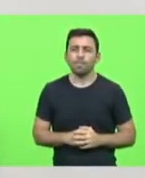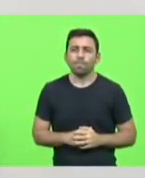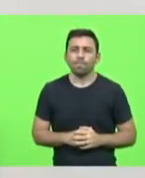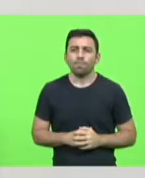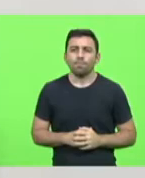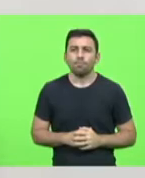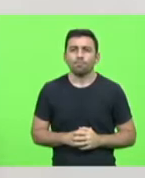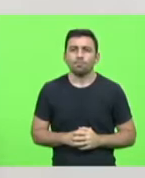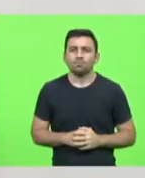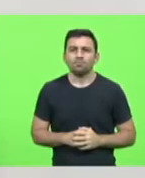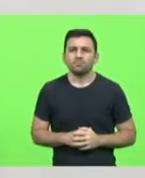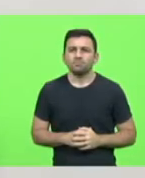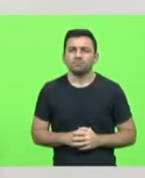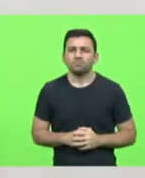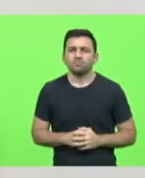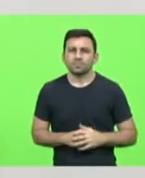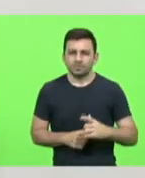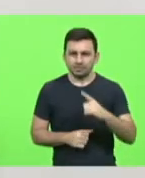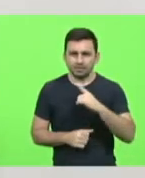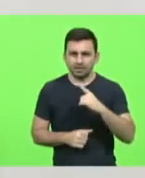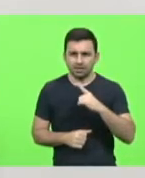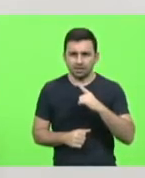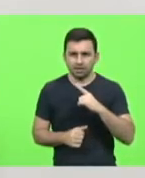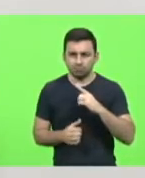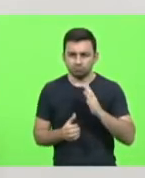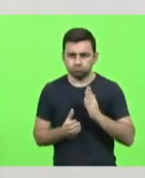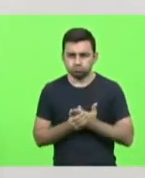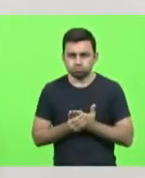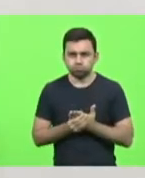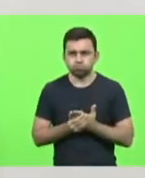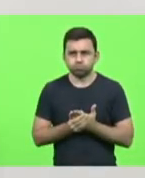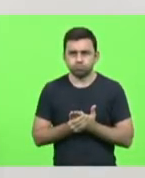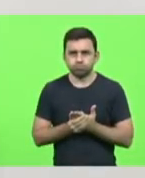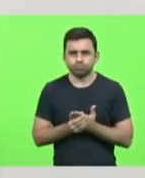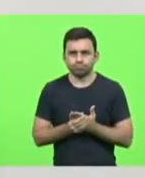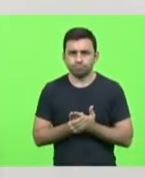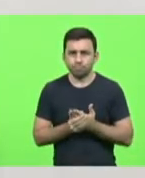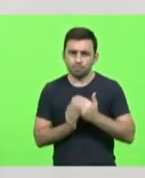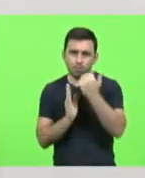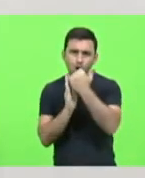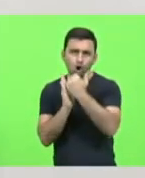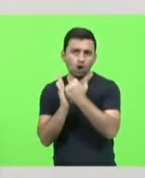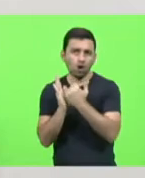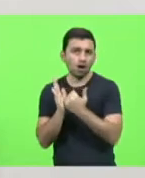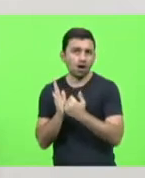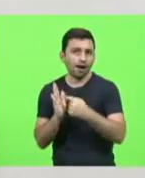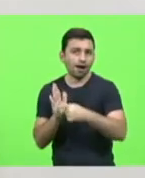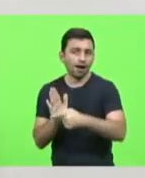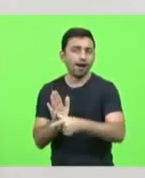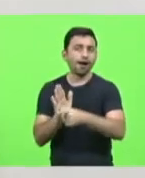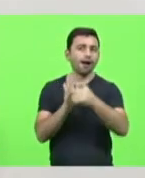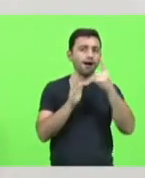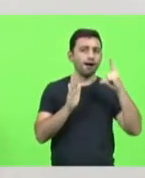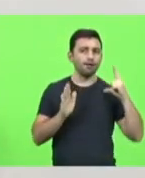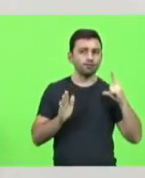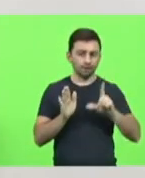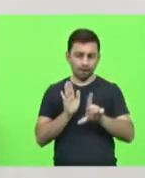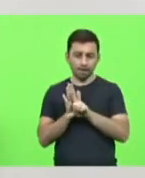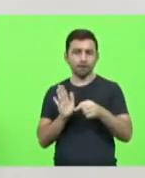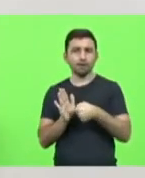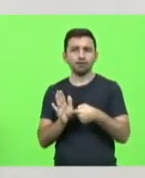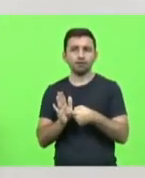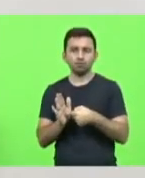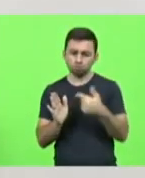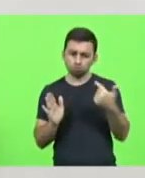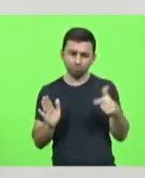Existe alguma ação, alguma programação anterior à data da promulgação da lei? Não.